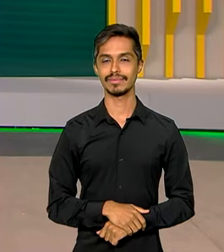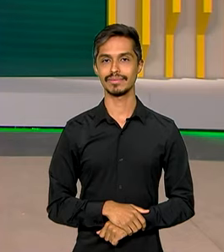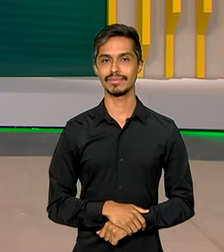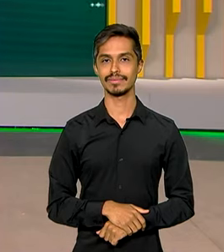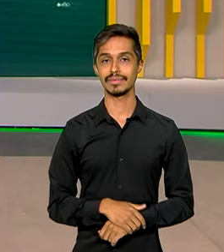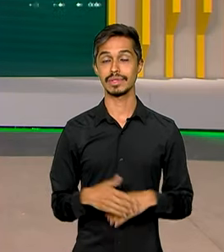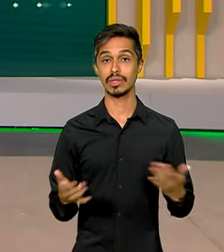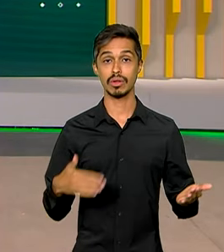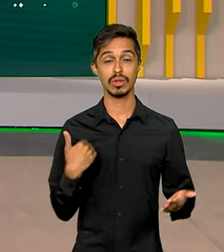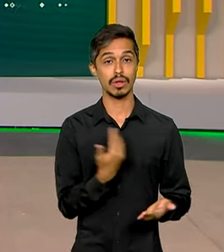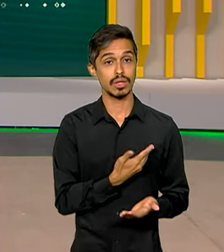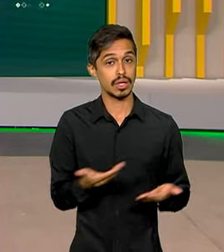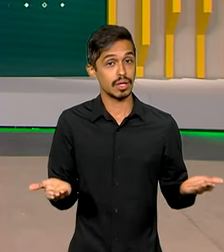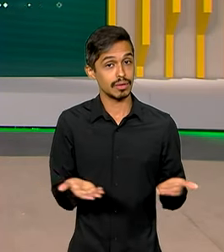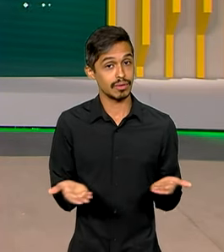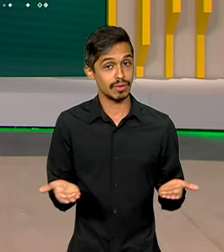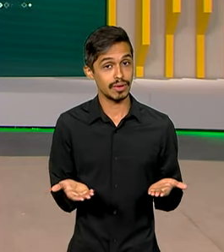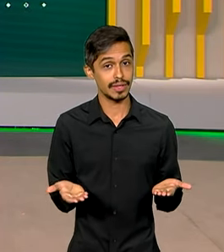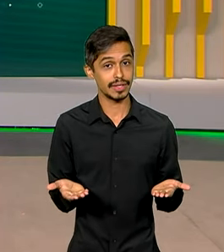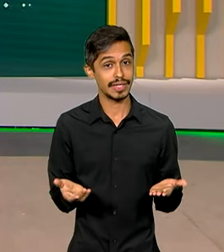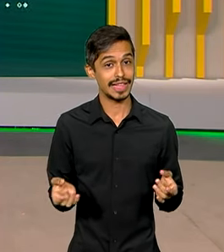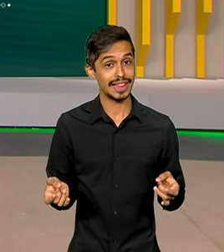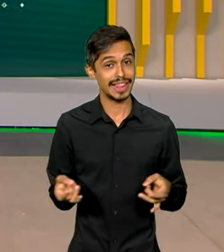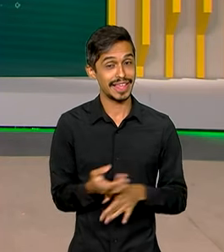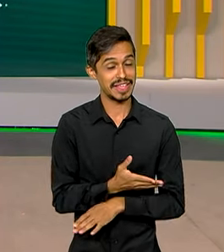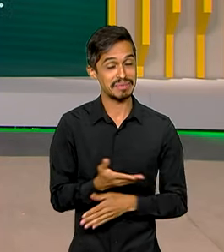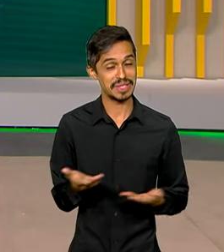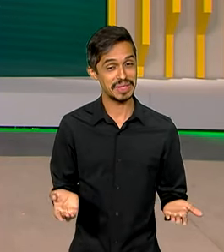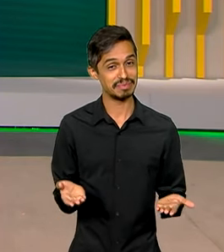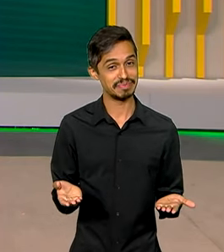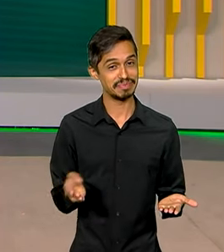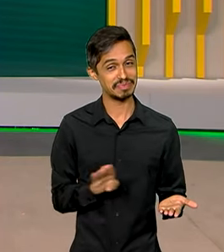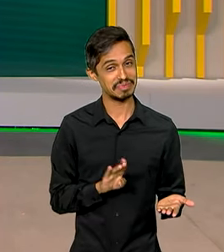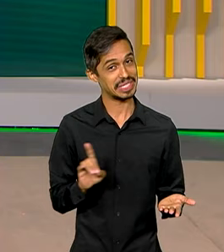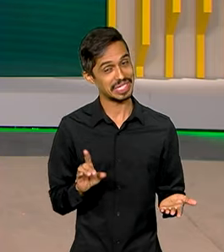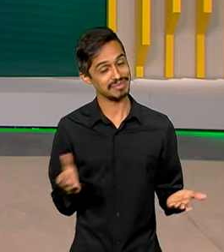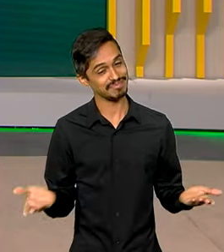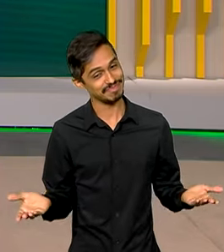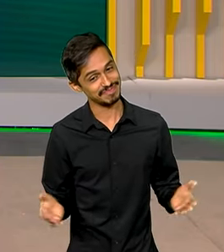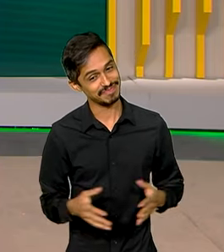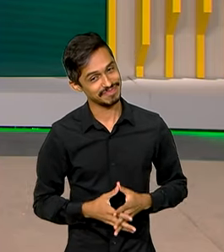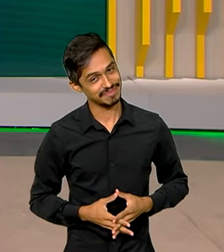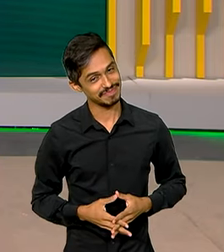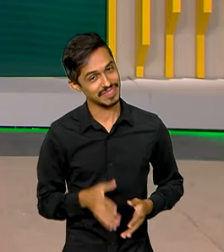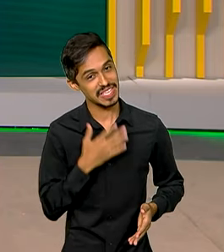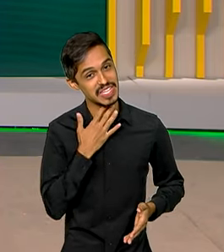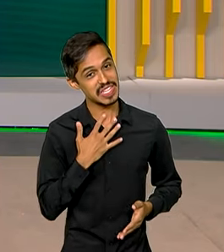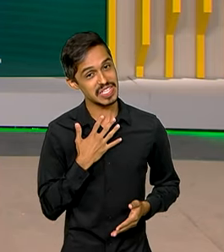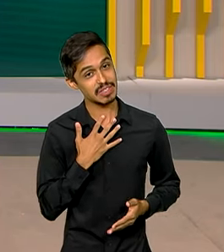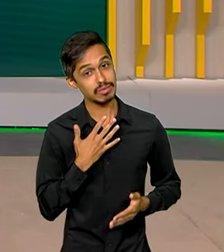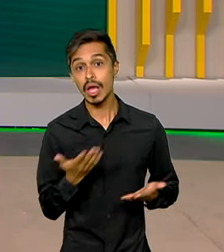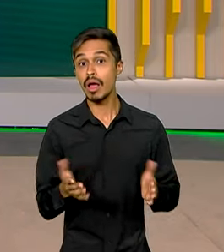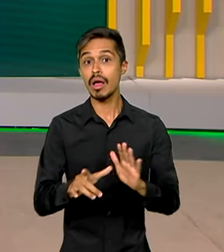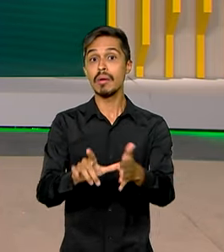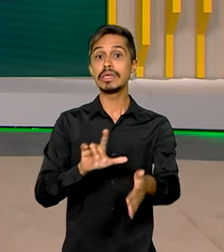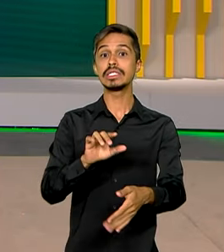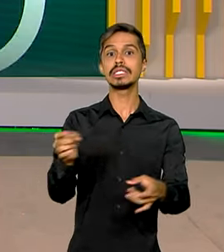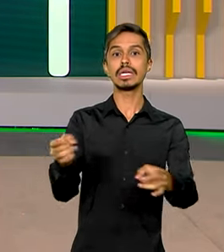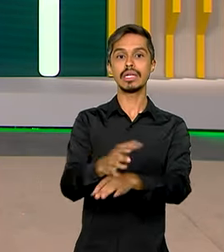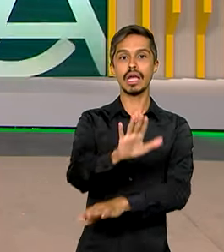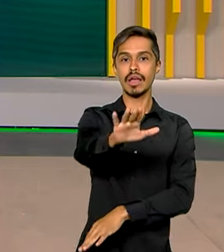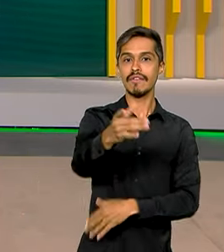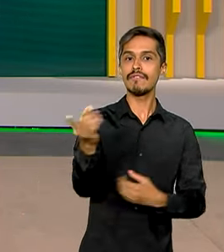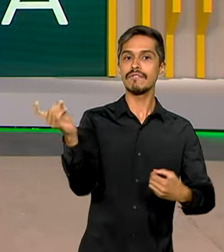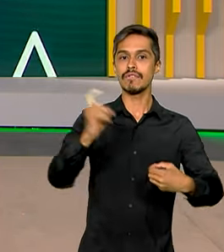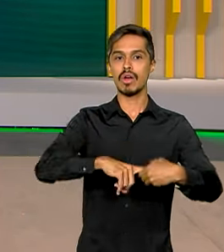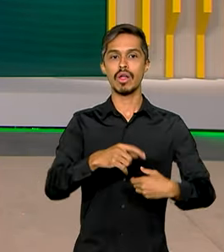Bom, e a gente agora termina esta edição do Brasil em Dia, desejando... Antes de encerrar, a gente vai